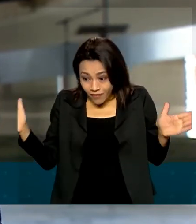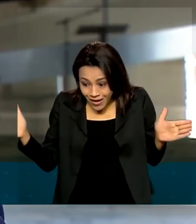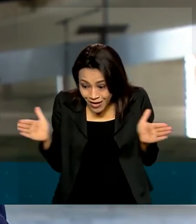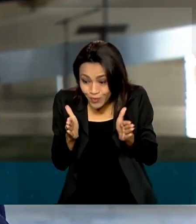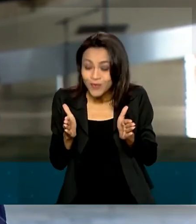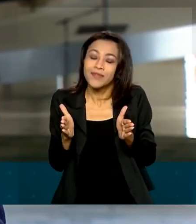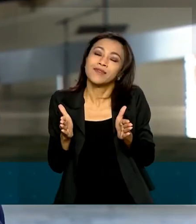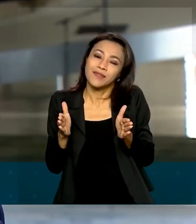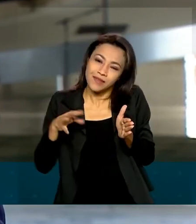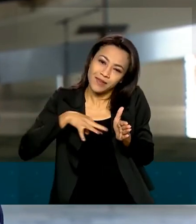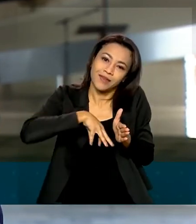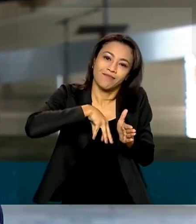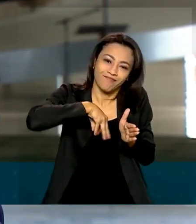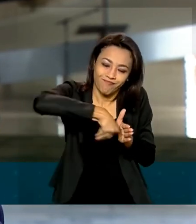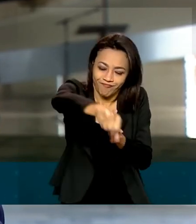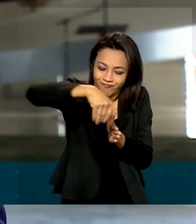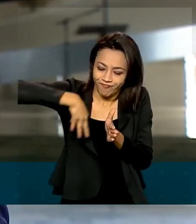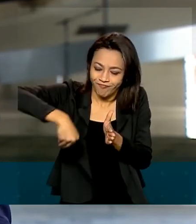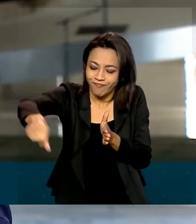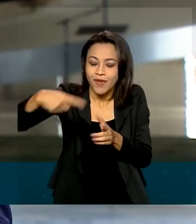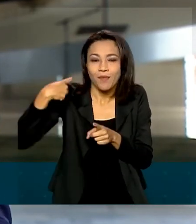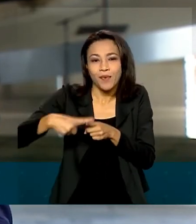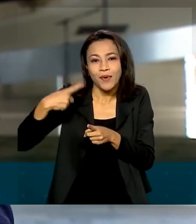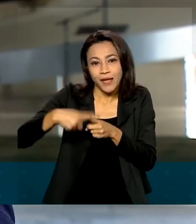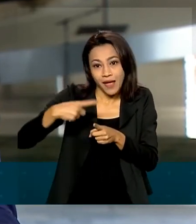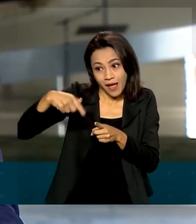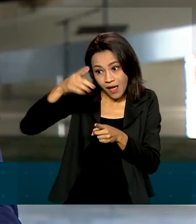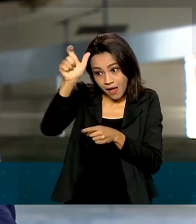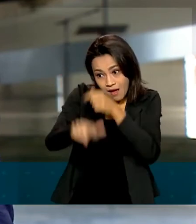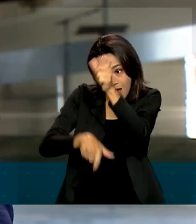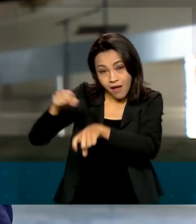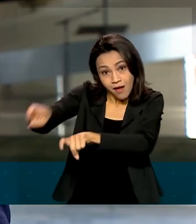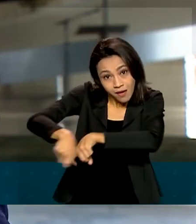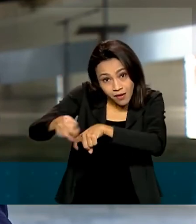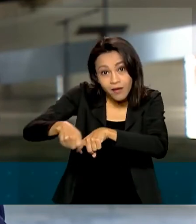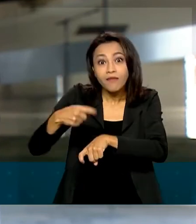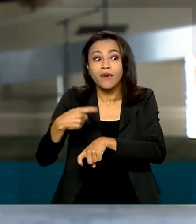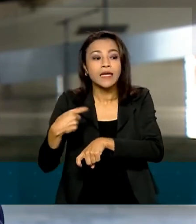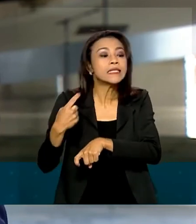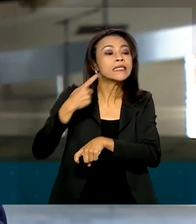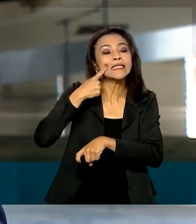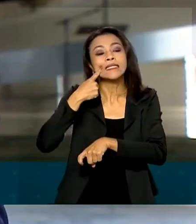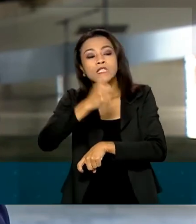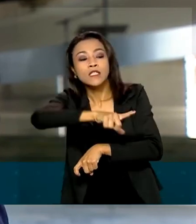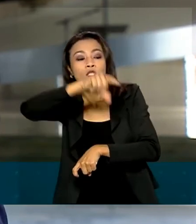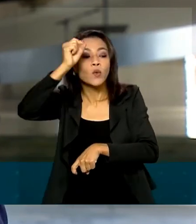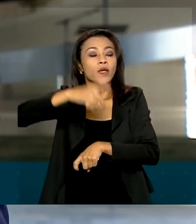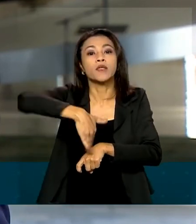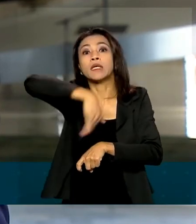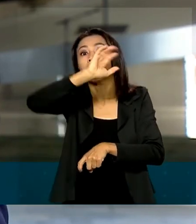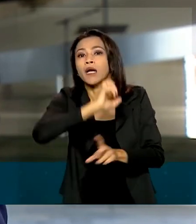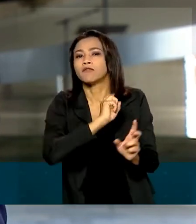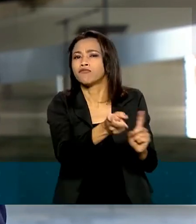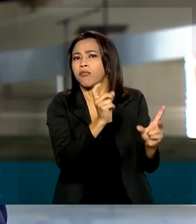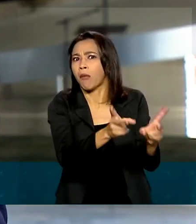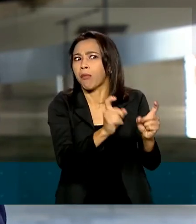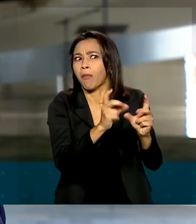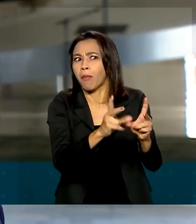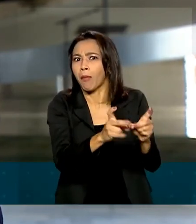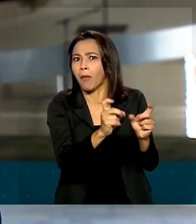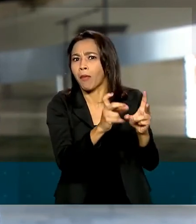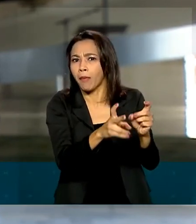que os produtores tendem a optar por produtos com maior rentabilidade no momento, principalmente a soja e também